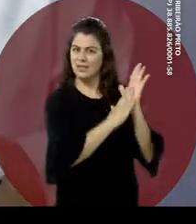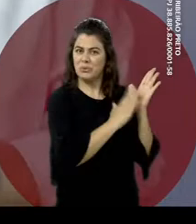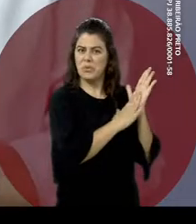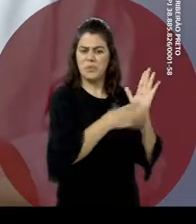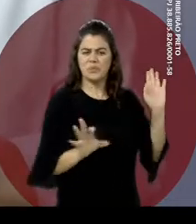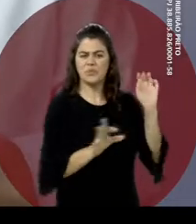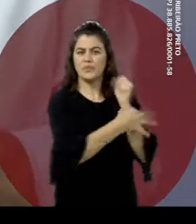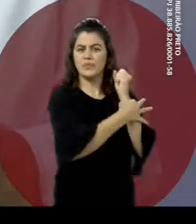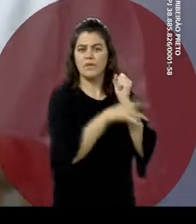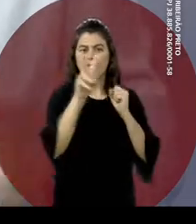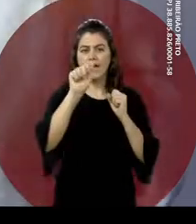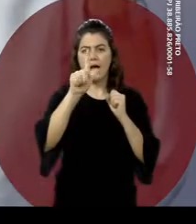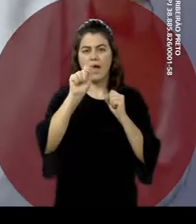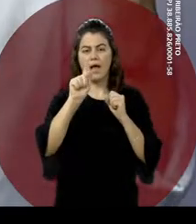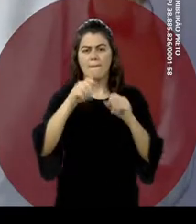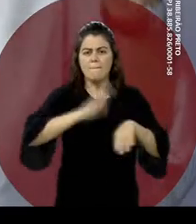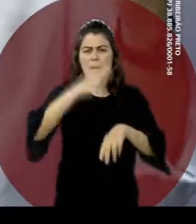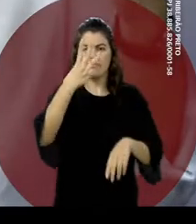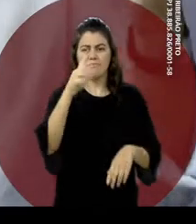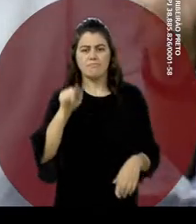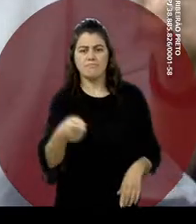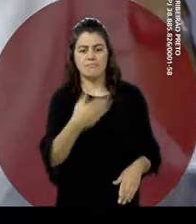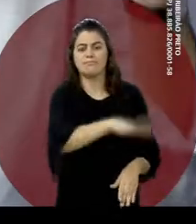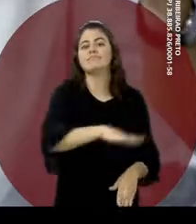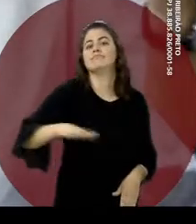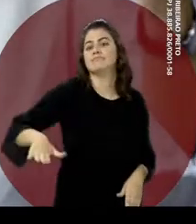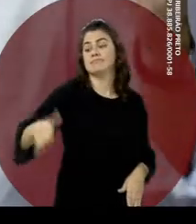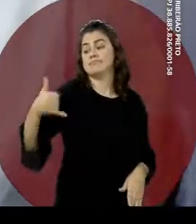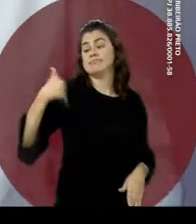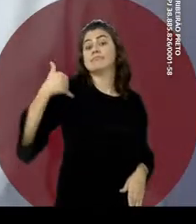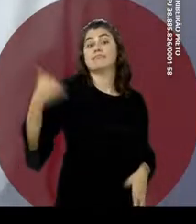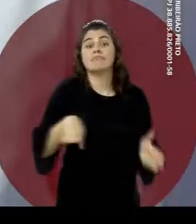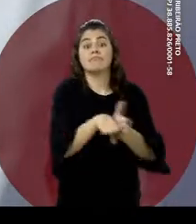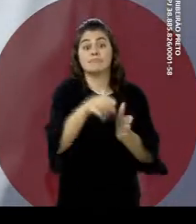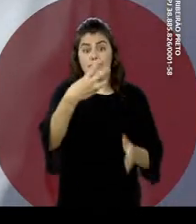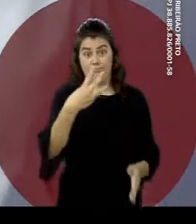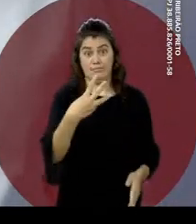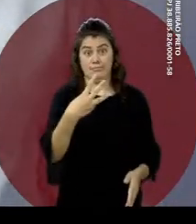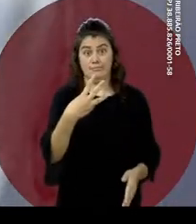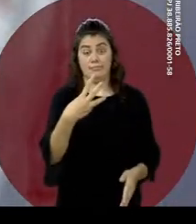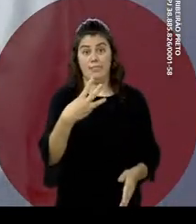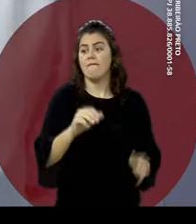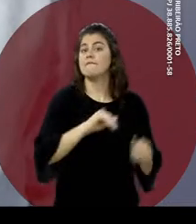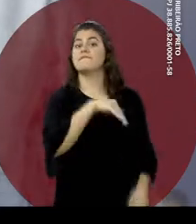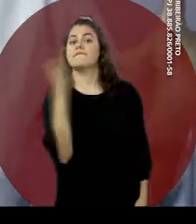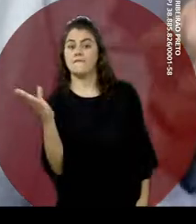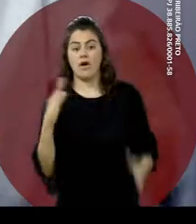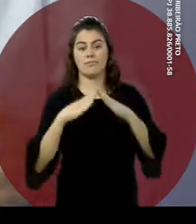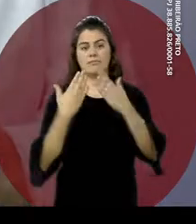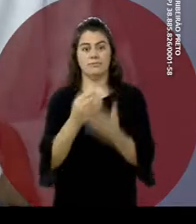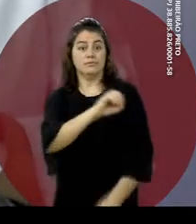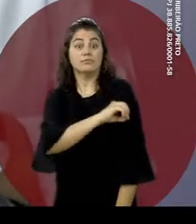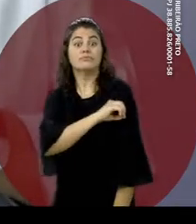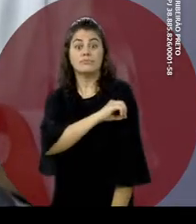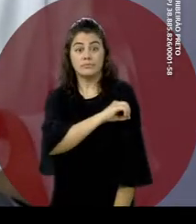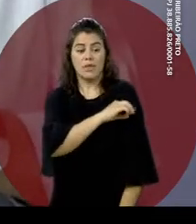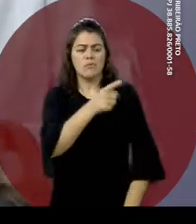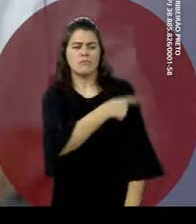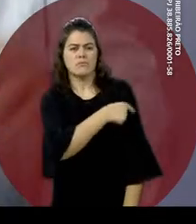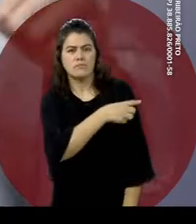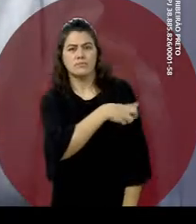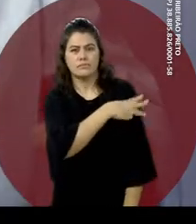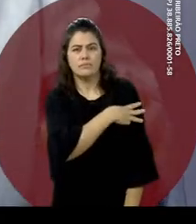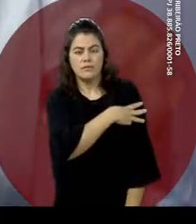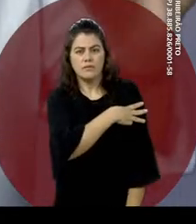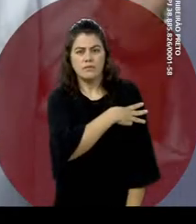proposta é garantir vaga para as mais de 3 mil crianças de até 3 anos que estão fora das creches. No ensino fundamental,